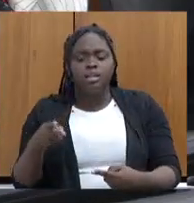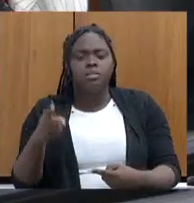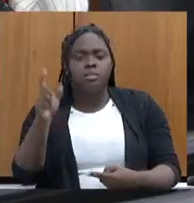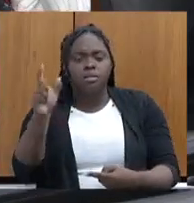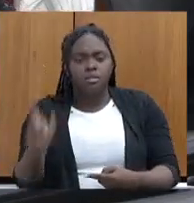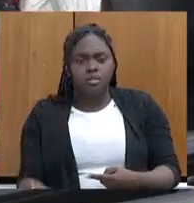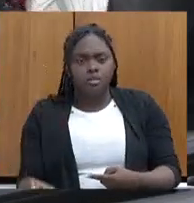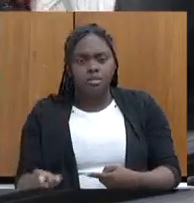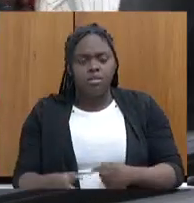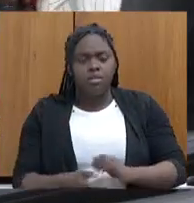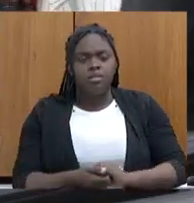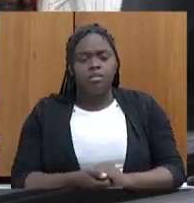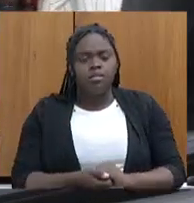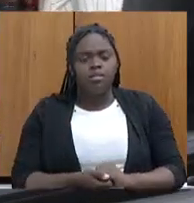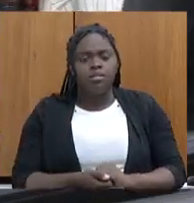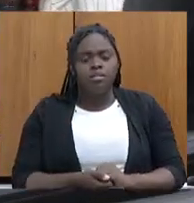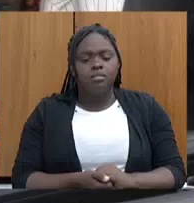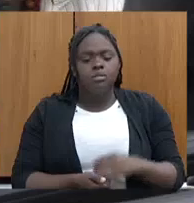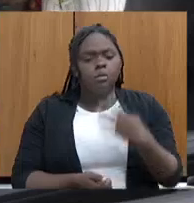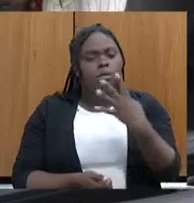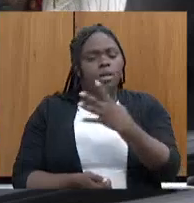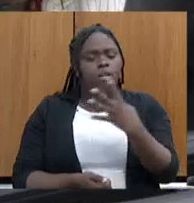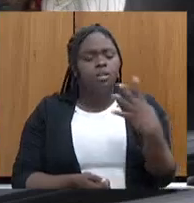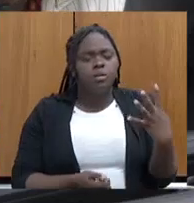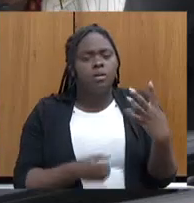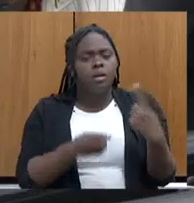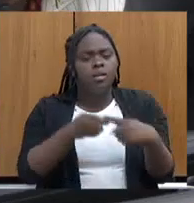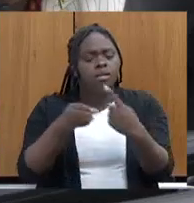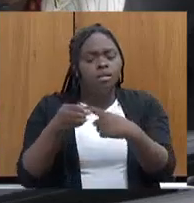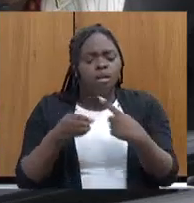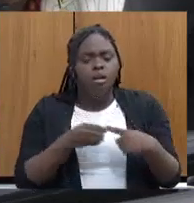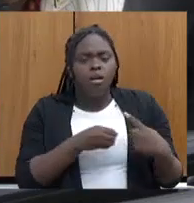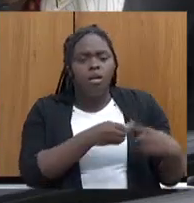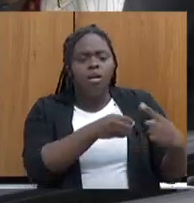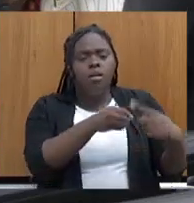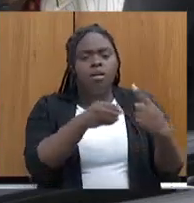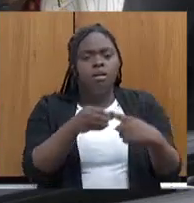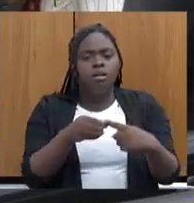Exatamente. 44 municípios, muitos municípios.